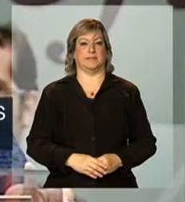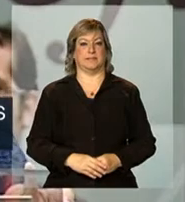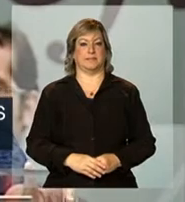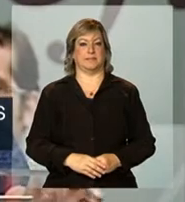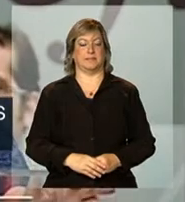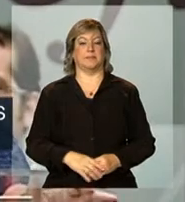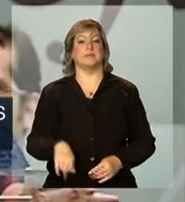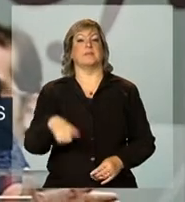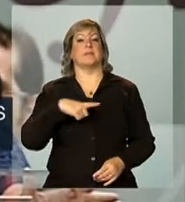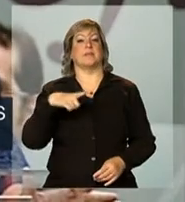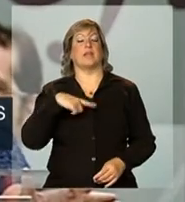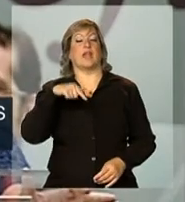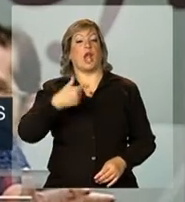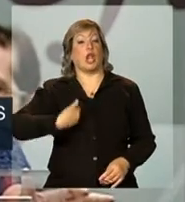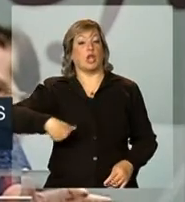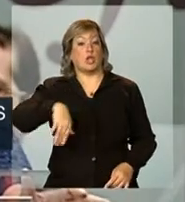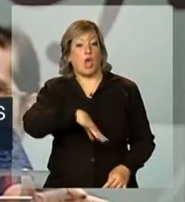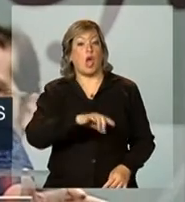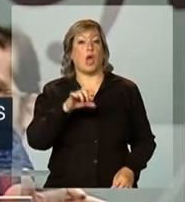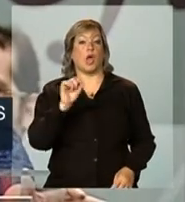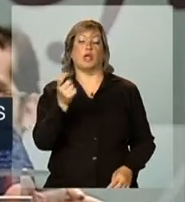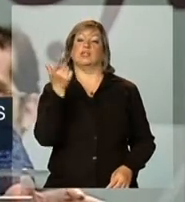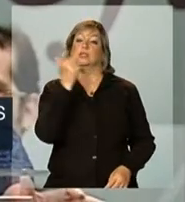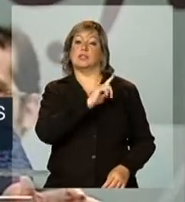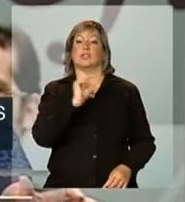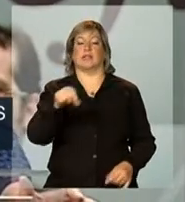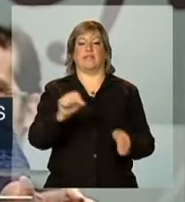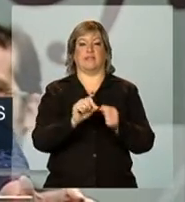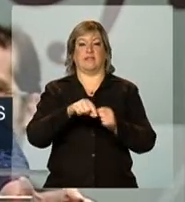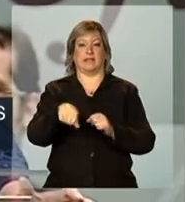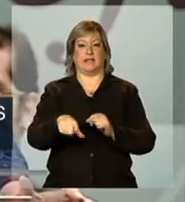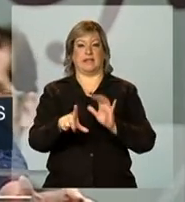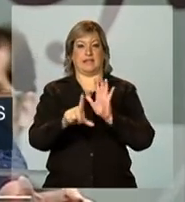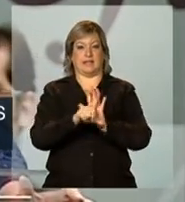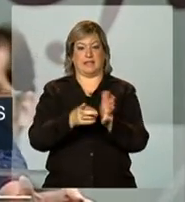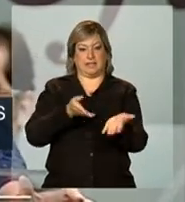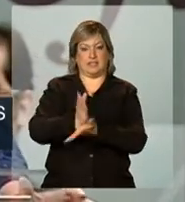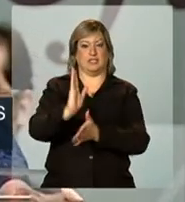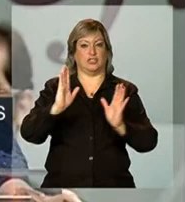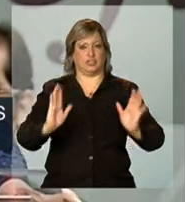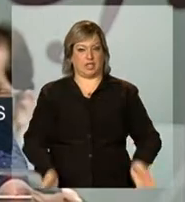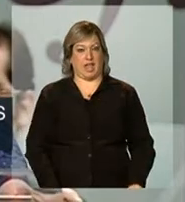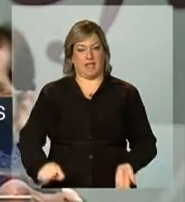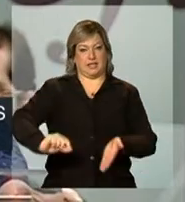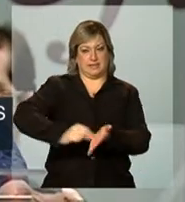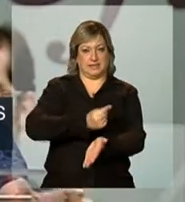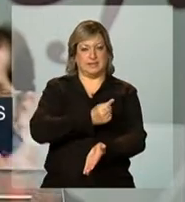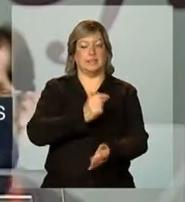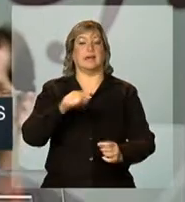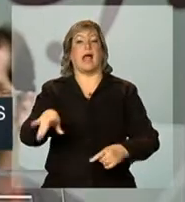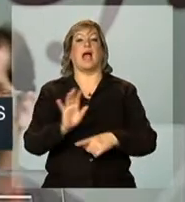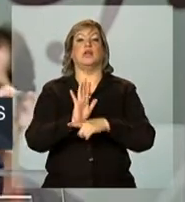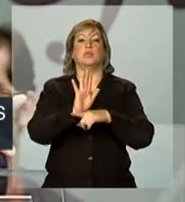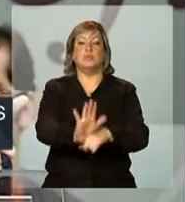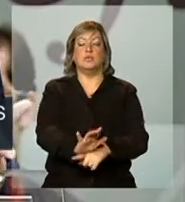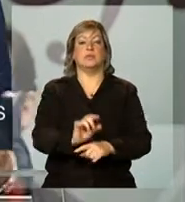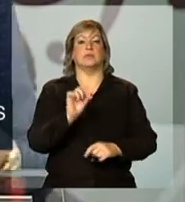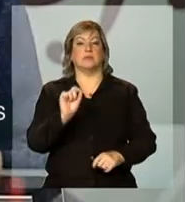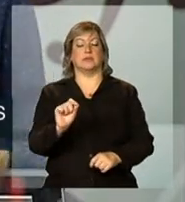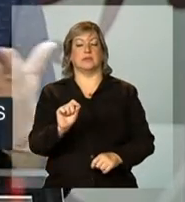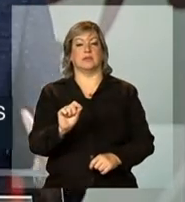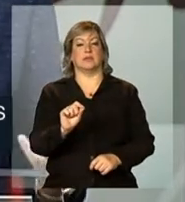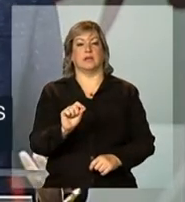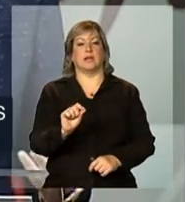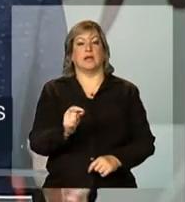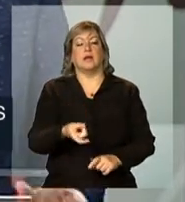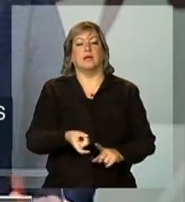Nós sancionamos a lei que permite a suspensão temporária